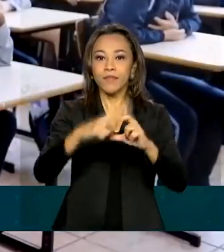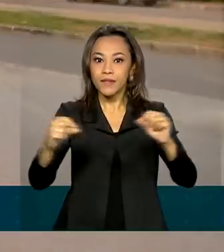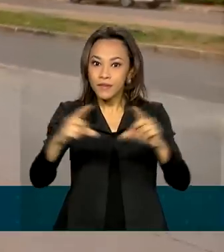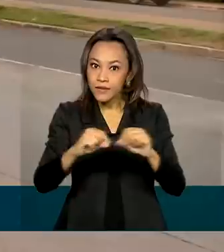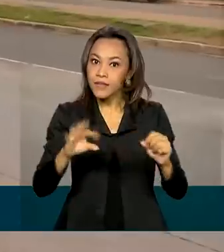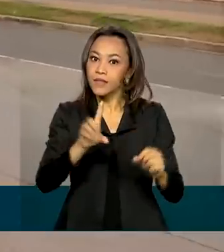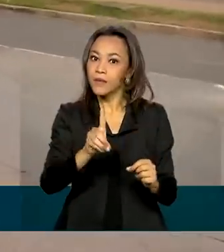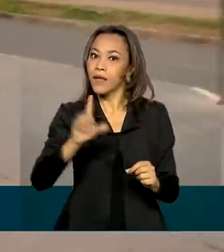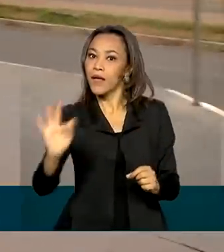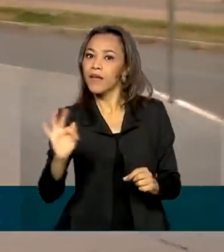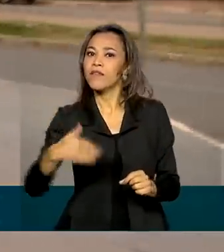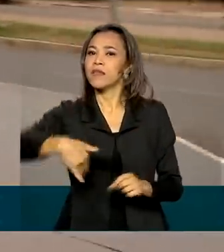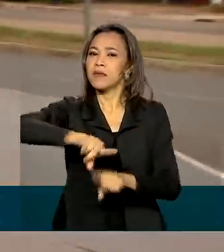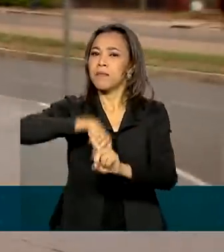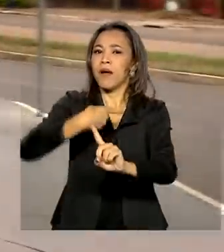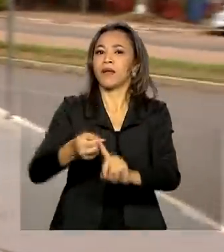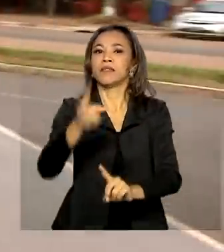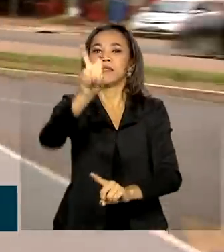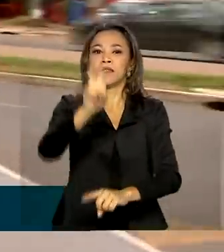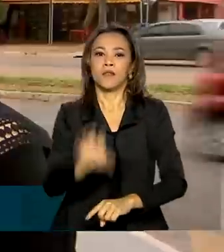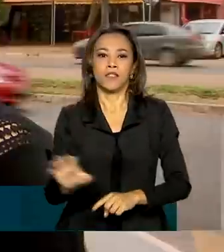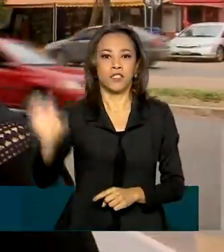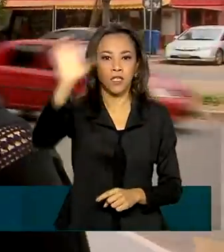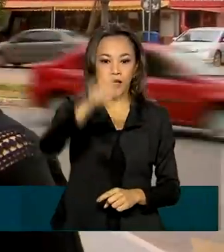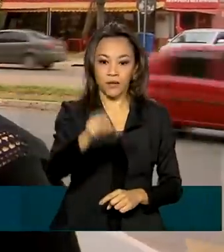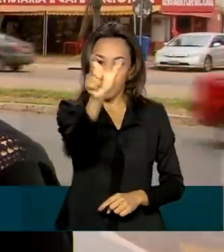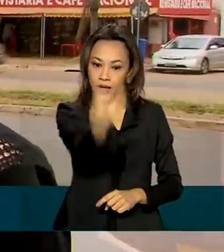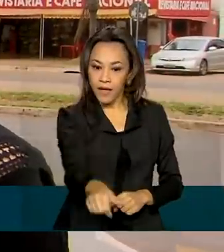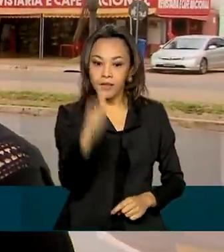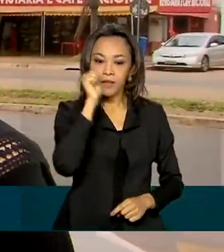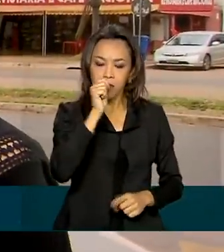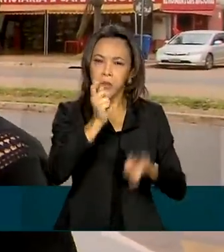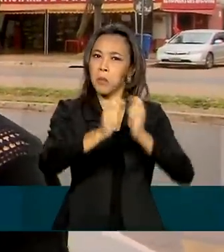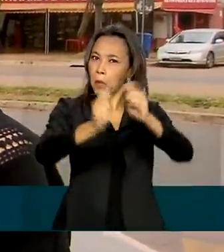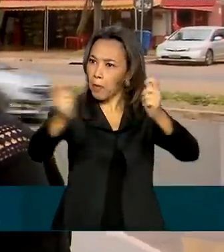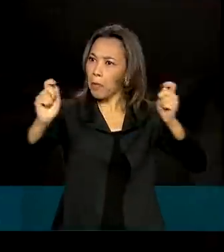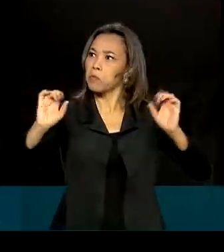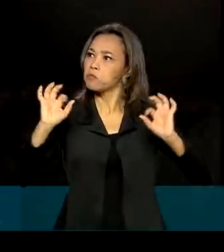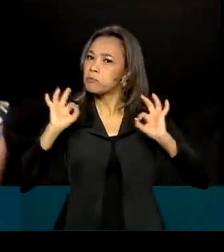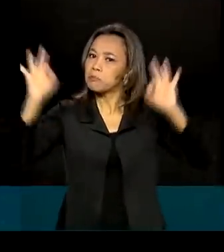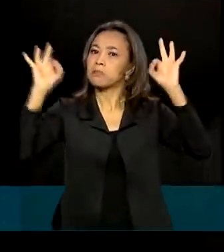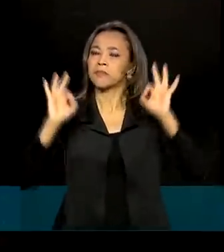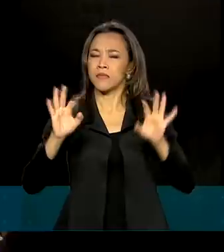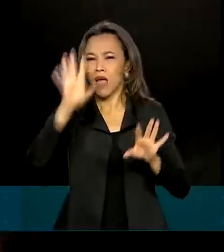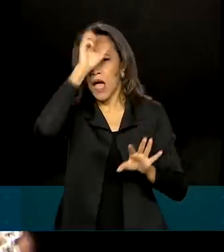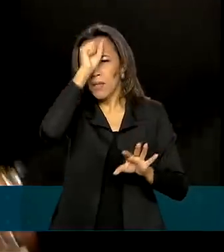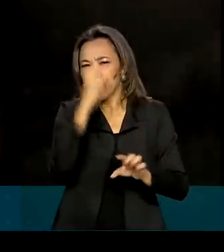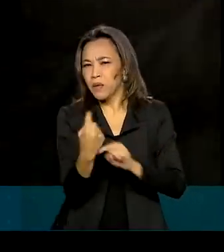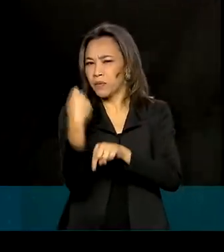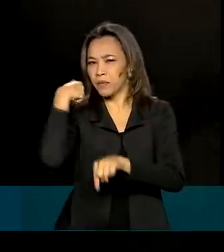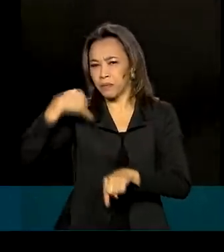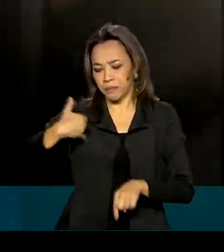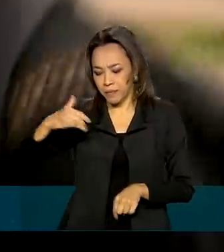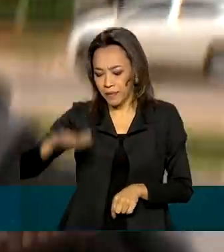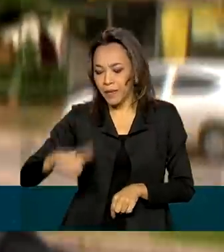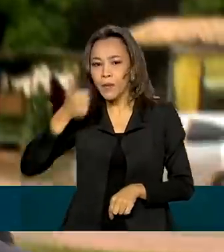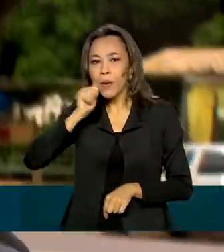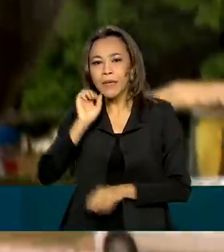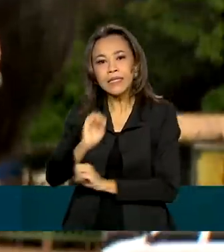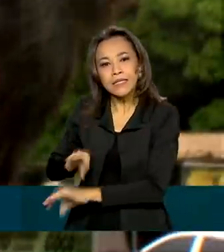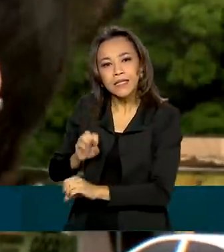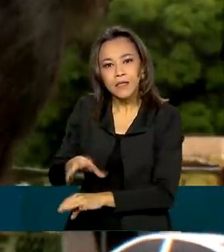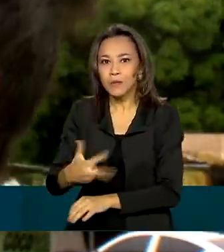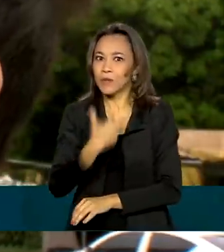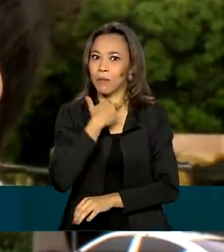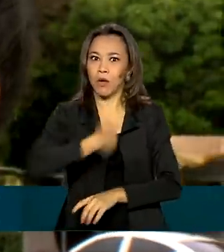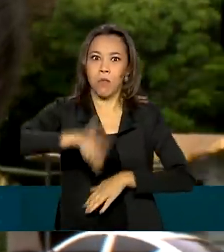e de mais cinco estados. A Natália está com as contas em dia, aprendeu desde pequena com a mãe, que não se pode